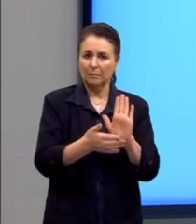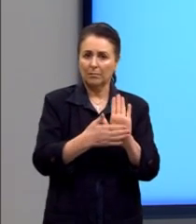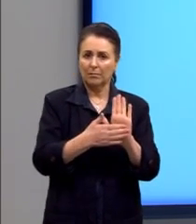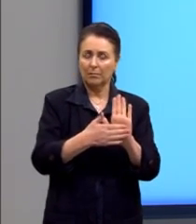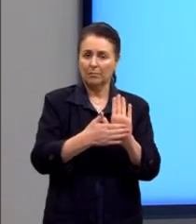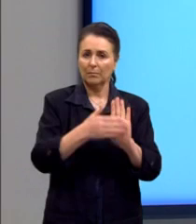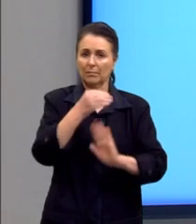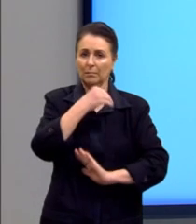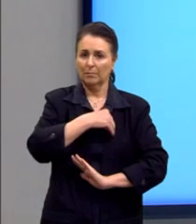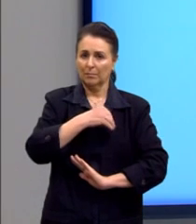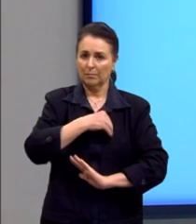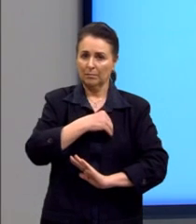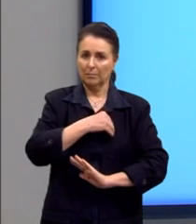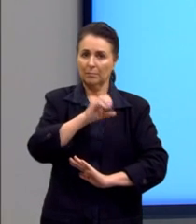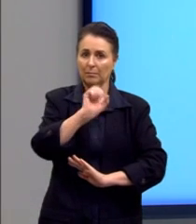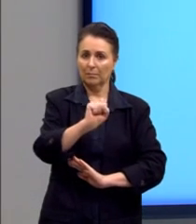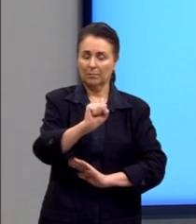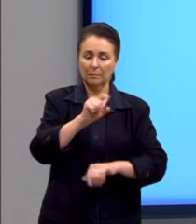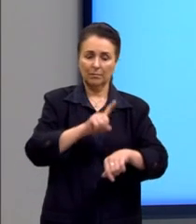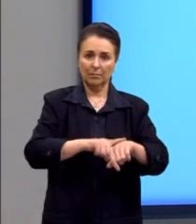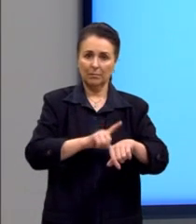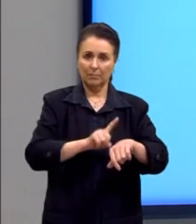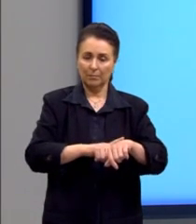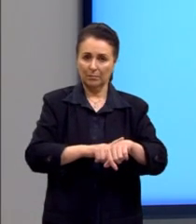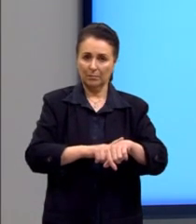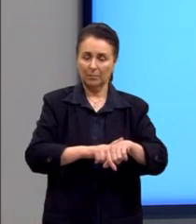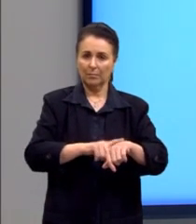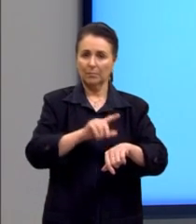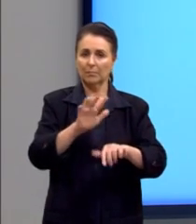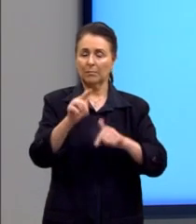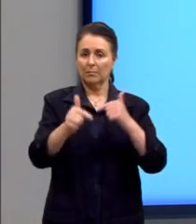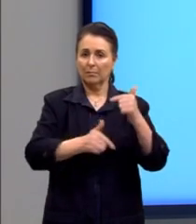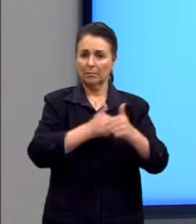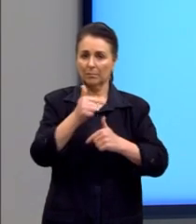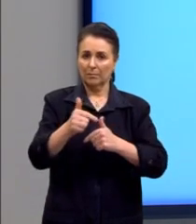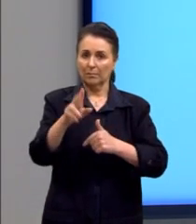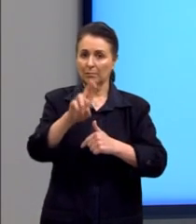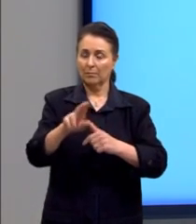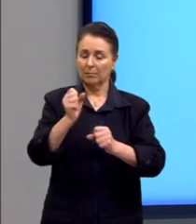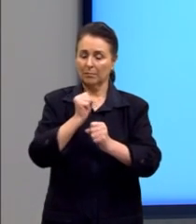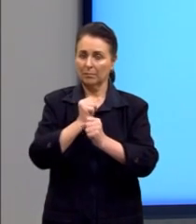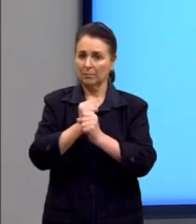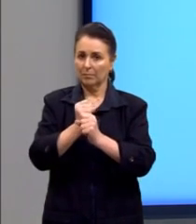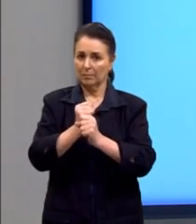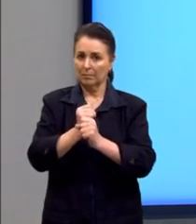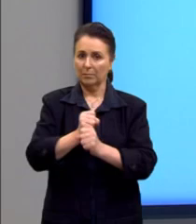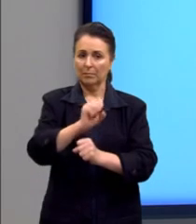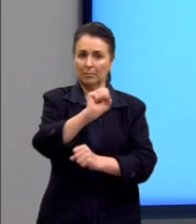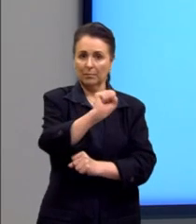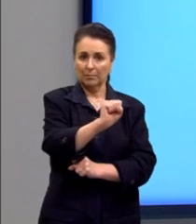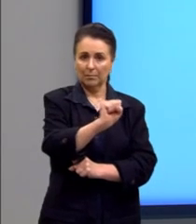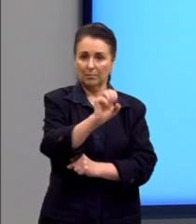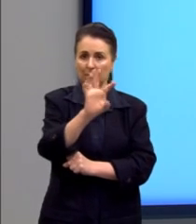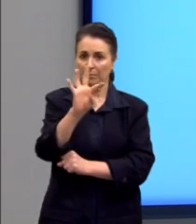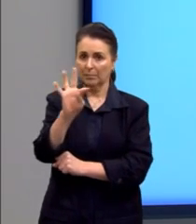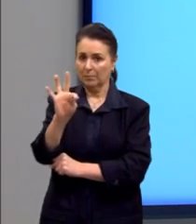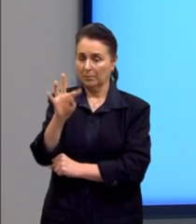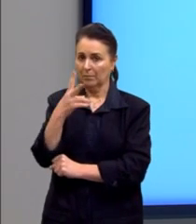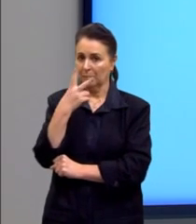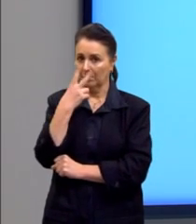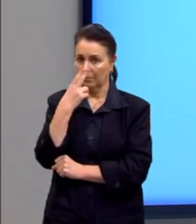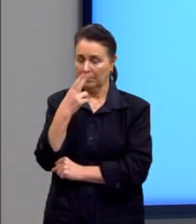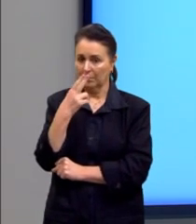função do tempo de serviço T em anos é... Então, nós temos S de T igual